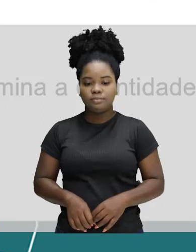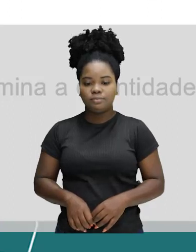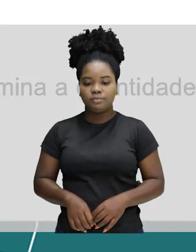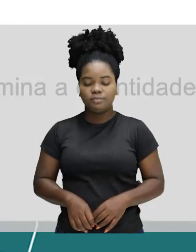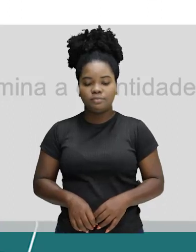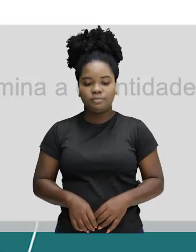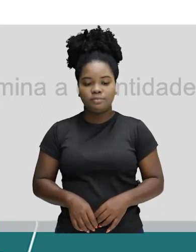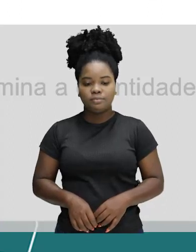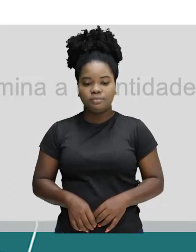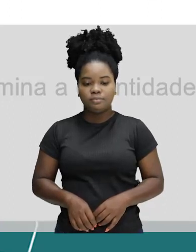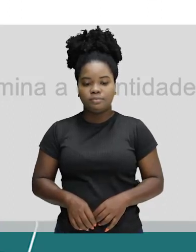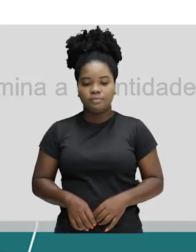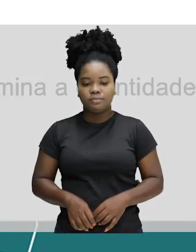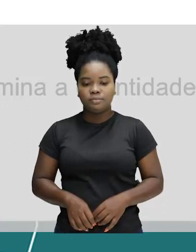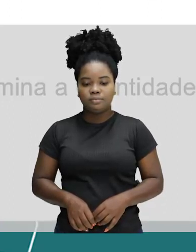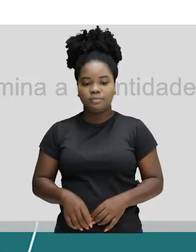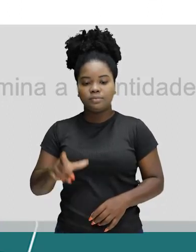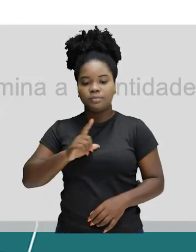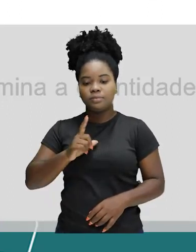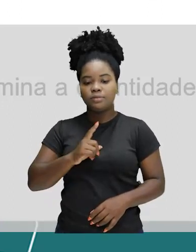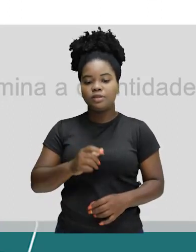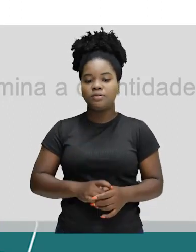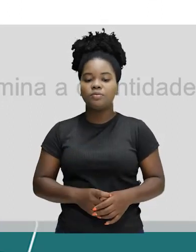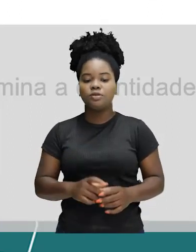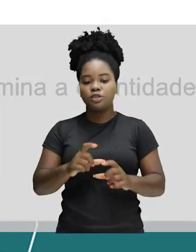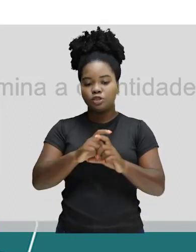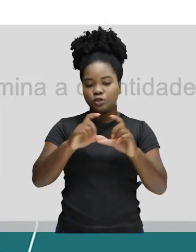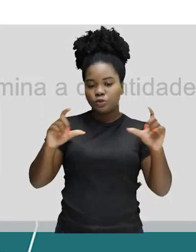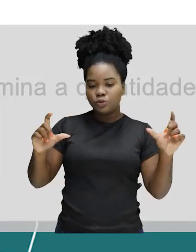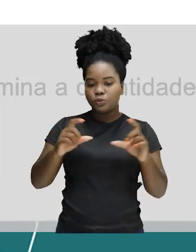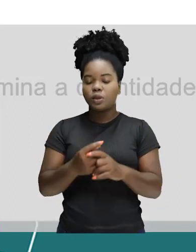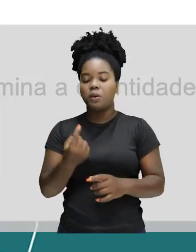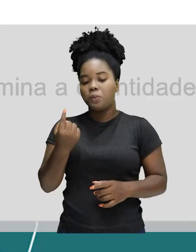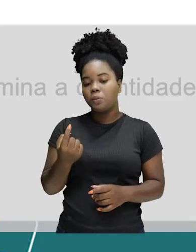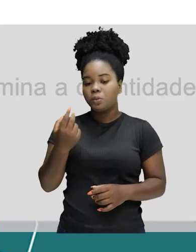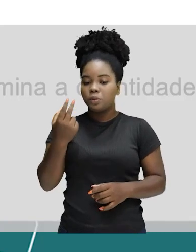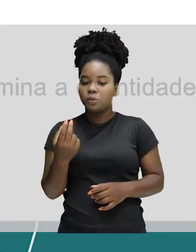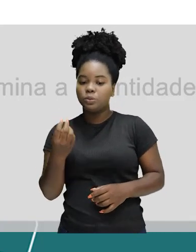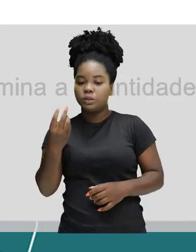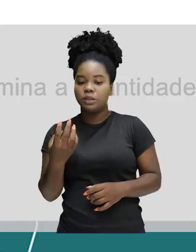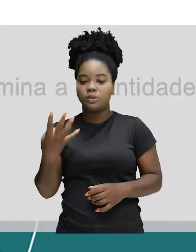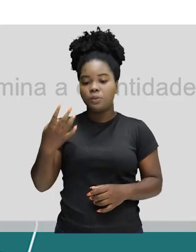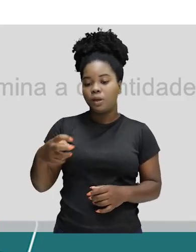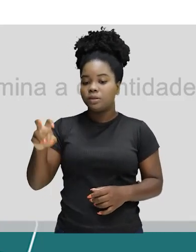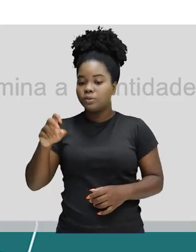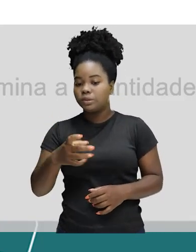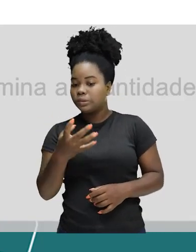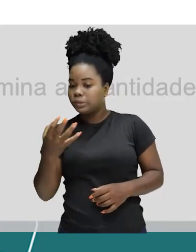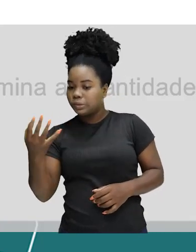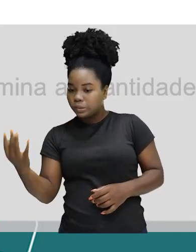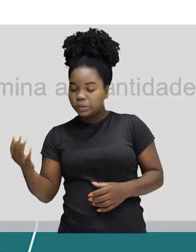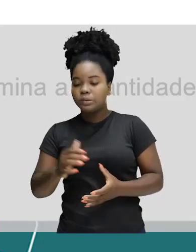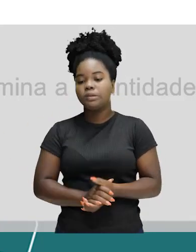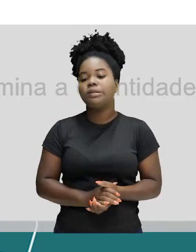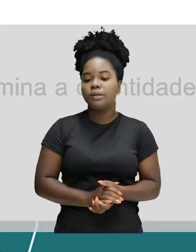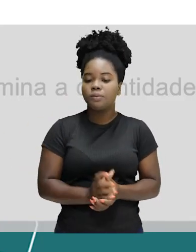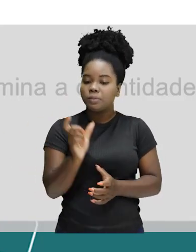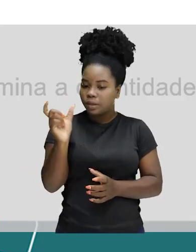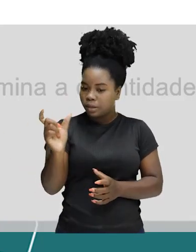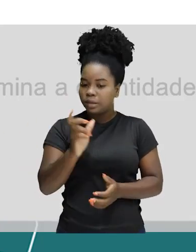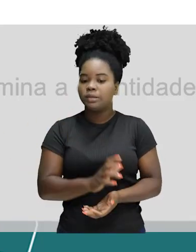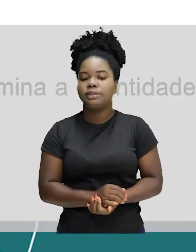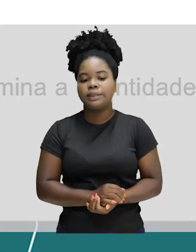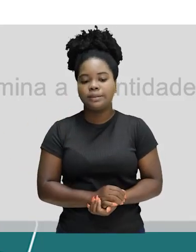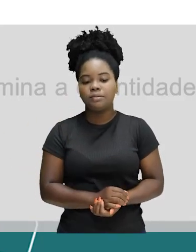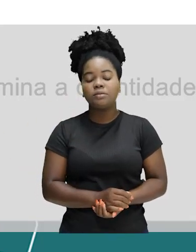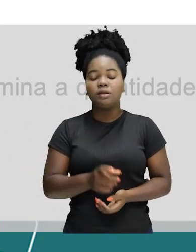palavras. Um, dois, três, quatro, cinco e aí por diante. E com certeza vocês conseguem